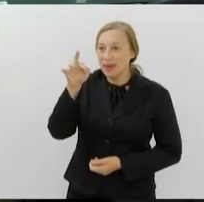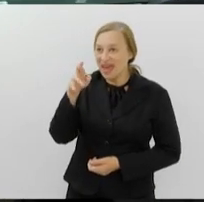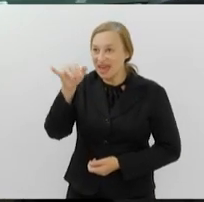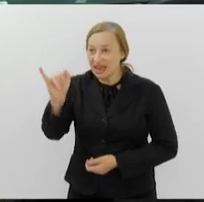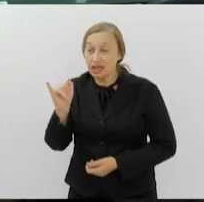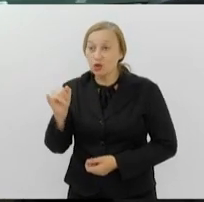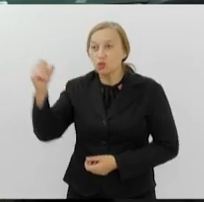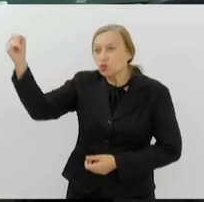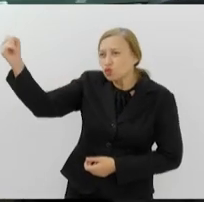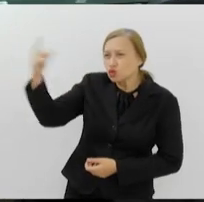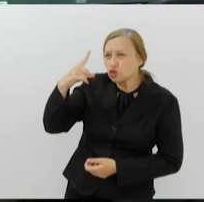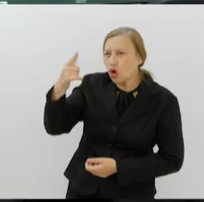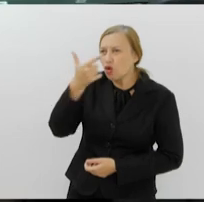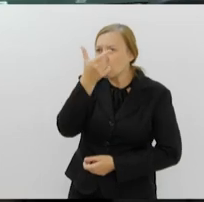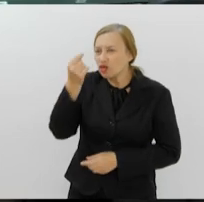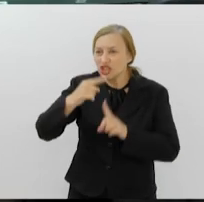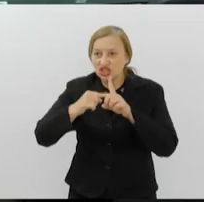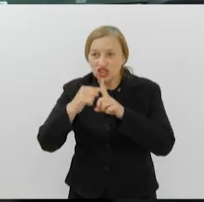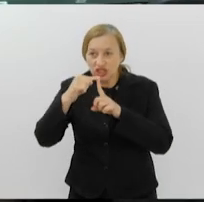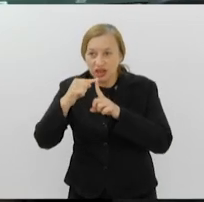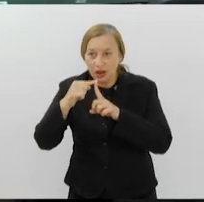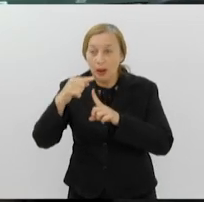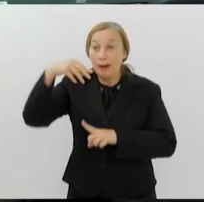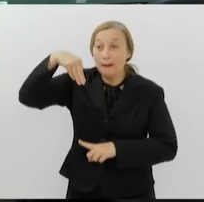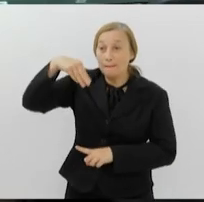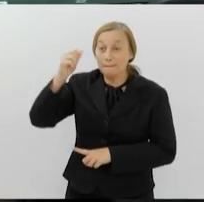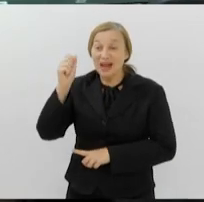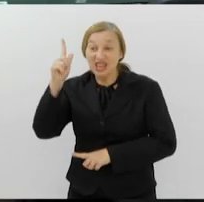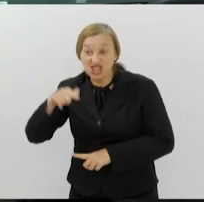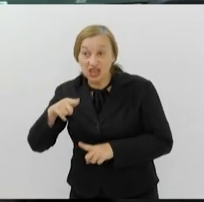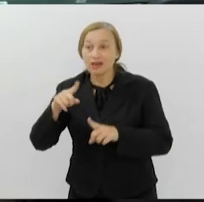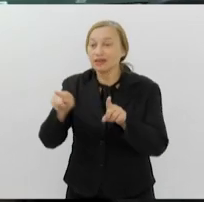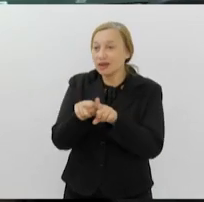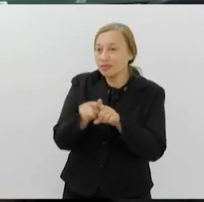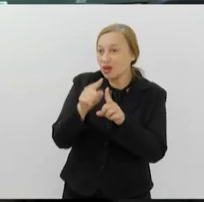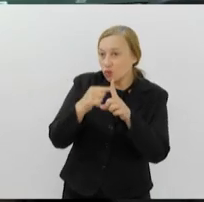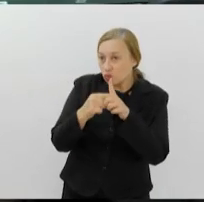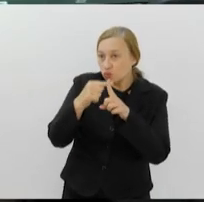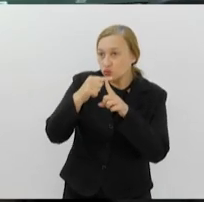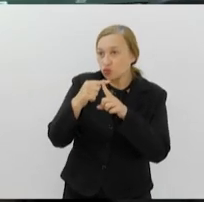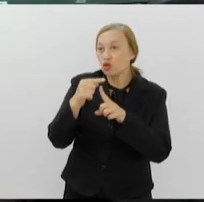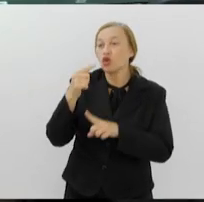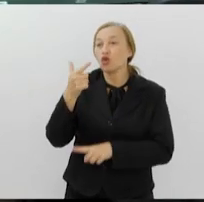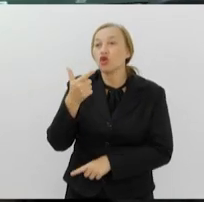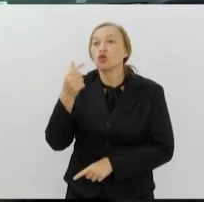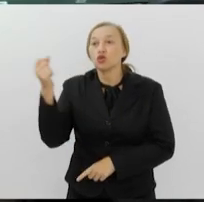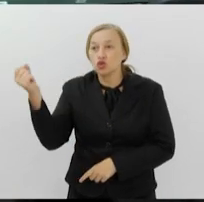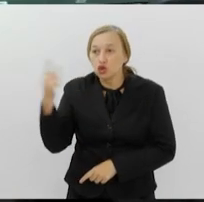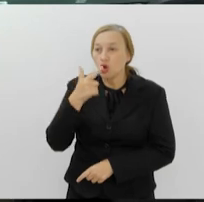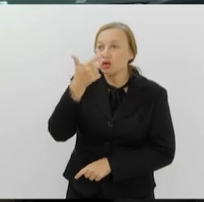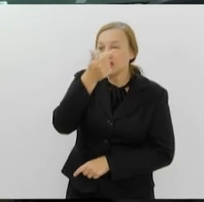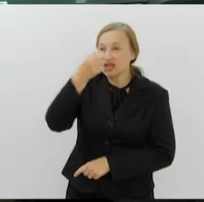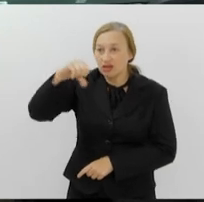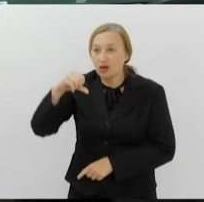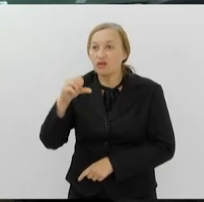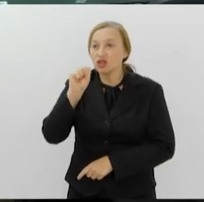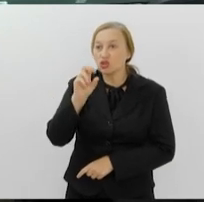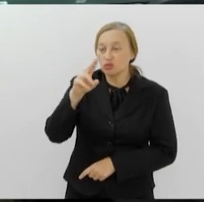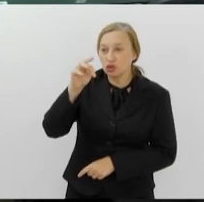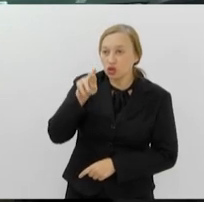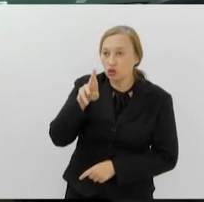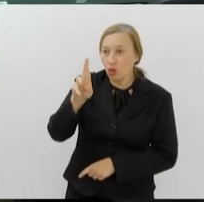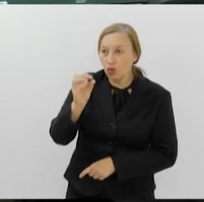sol, 20 graus nesse momento, Magé também com sol, 19 graus, Sumidouro com sol, 17 graus, e